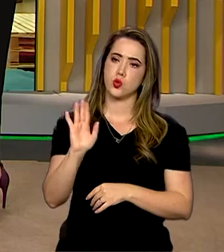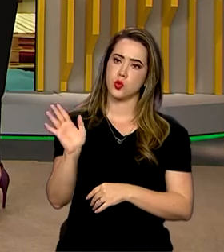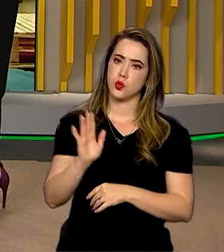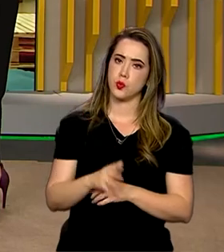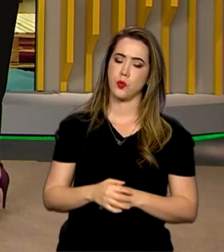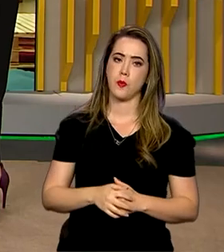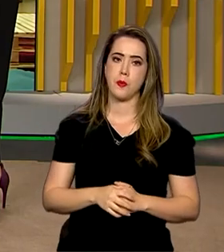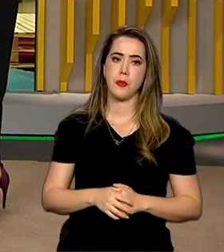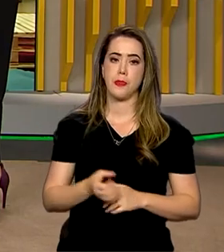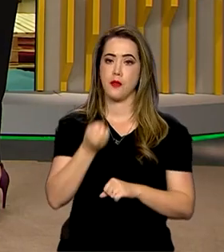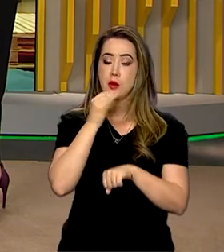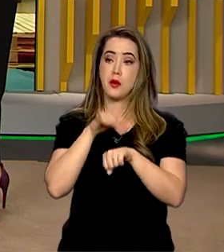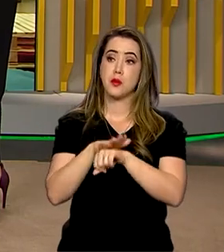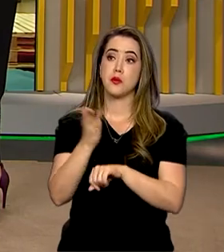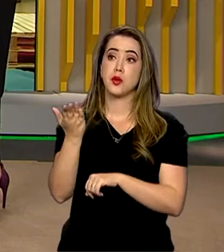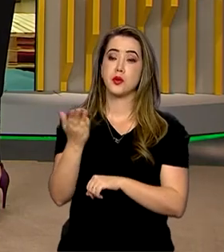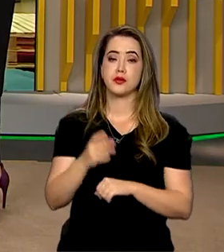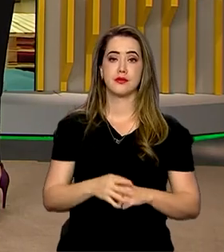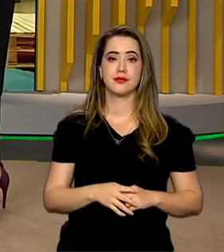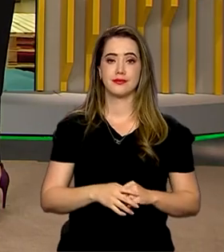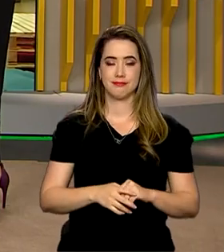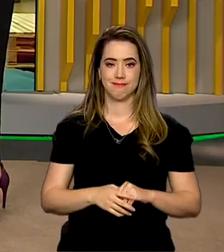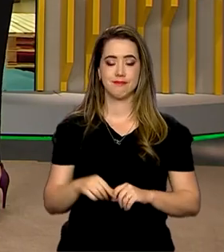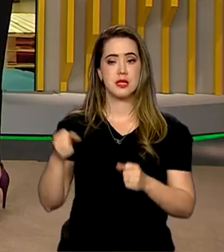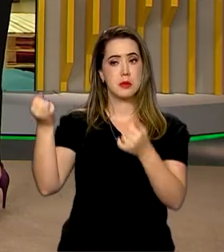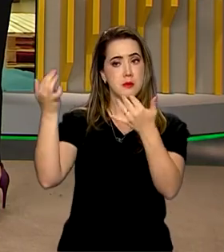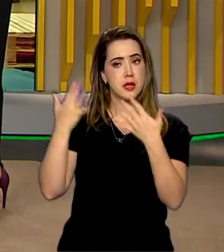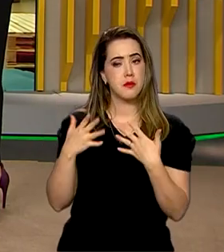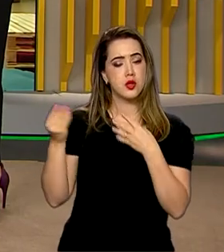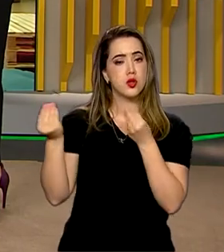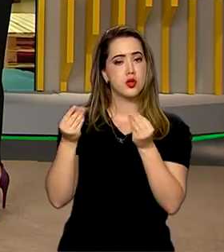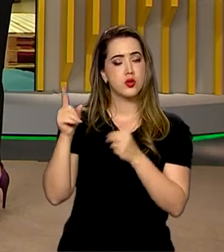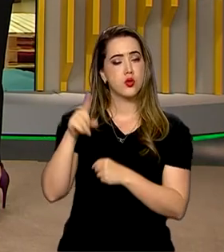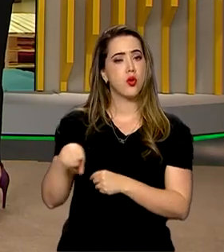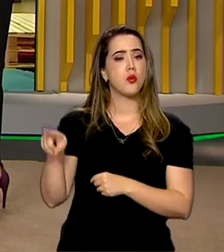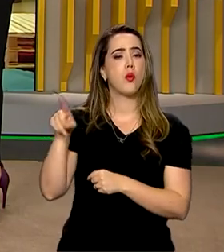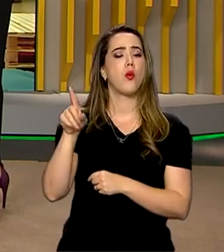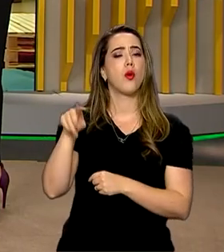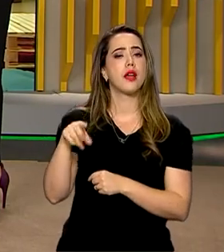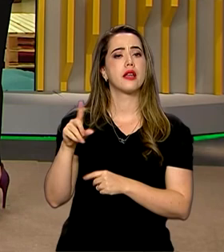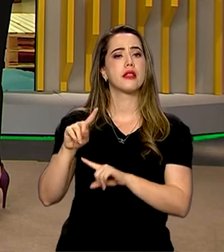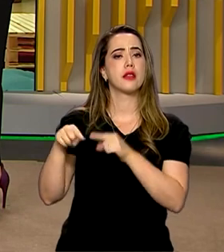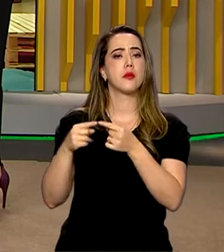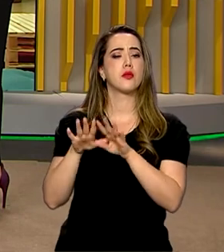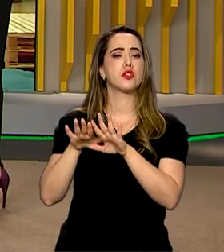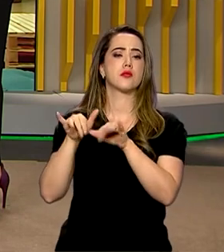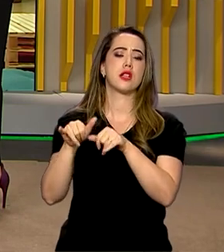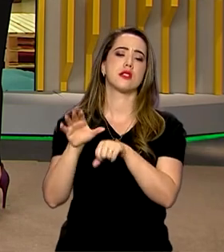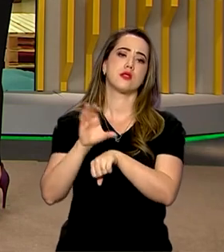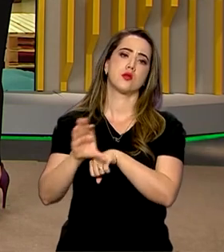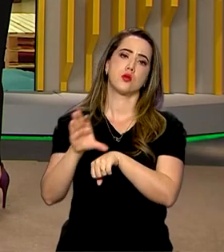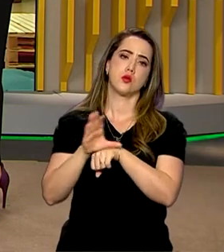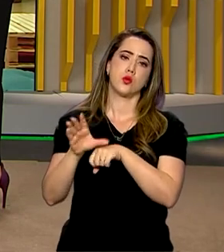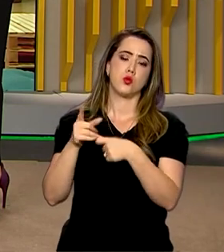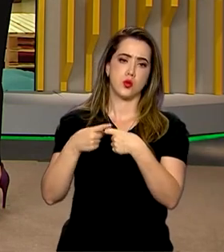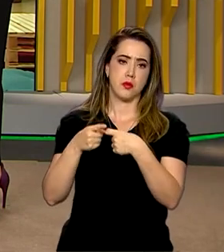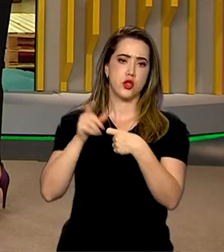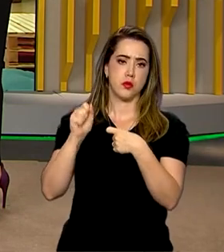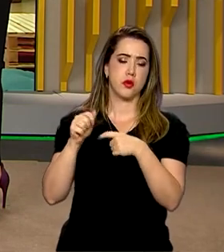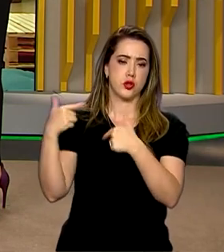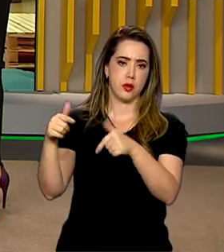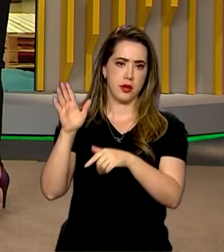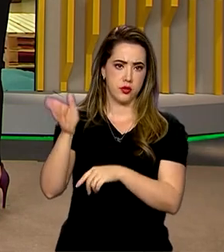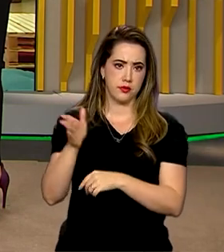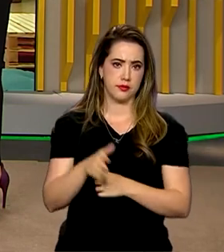gente. Boa noite, Gabi. Conta pra gente como é que é, depois da finalização desse curso, os médicos já podem atuar?